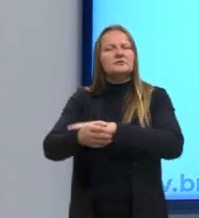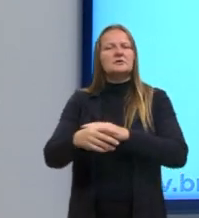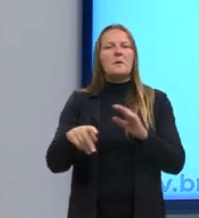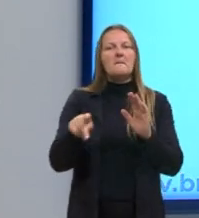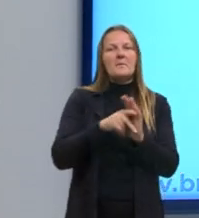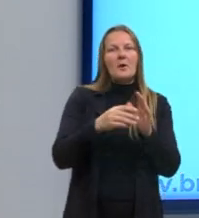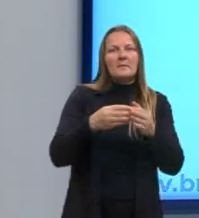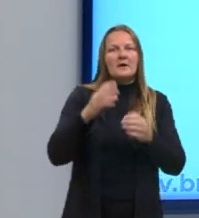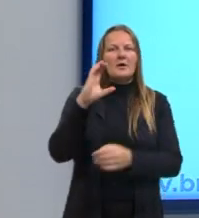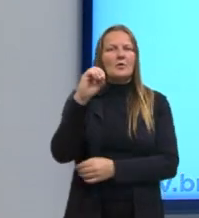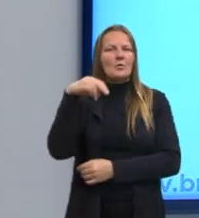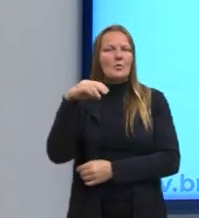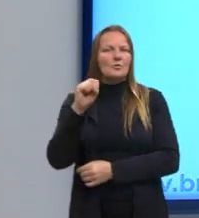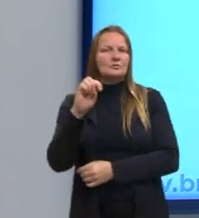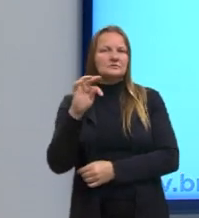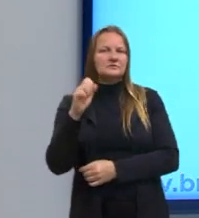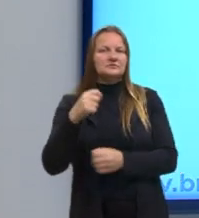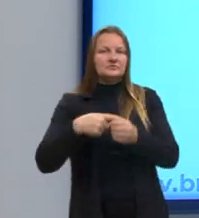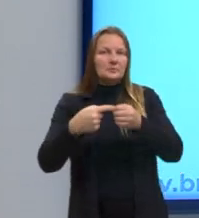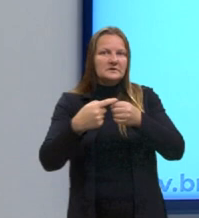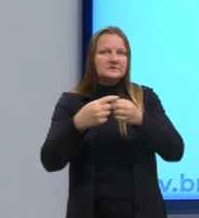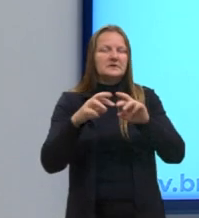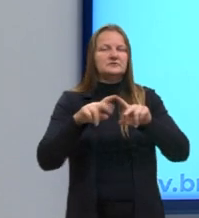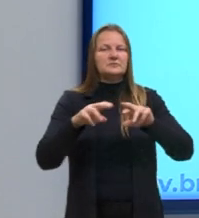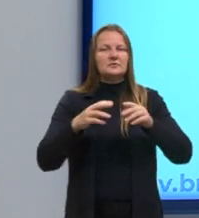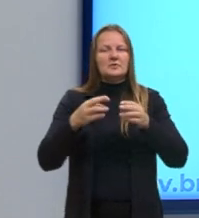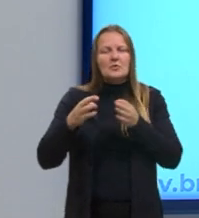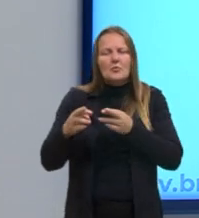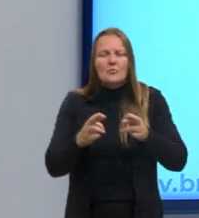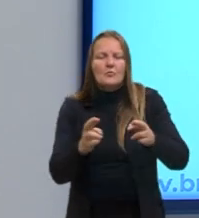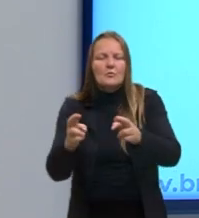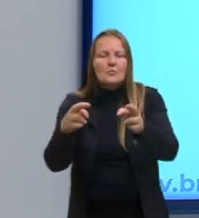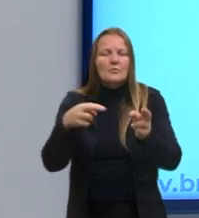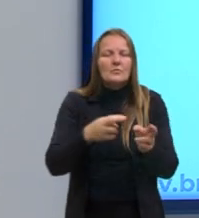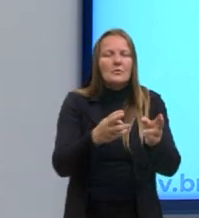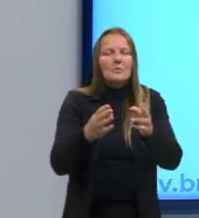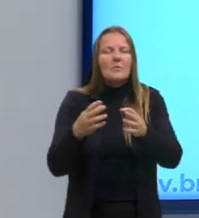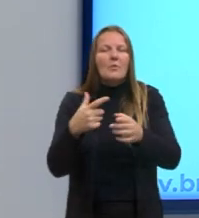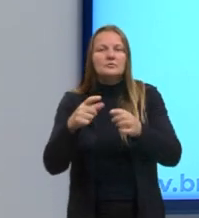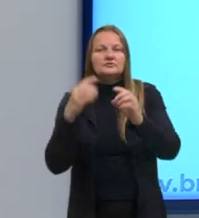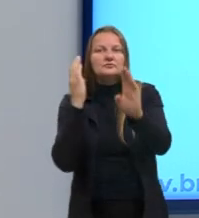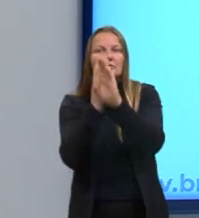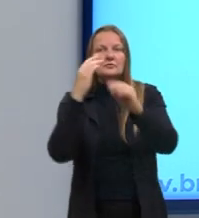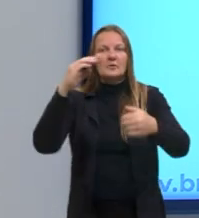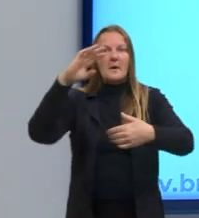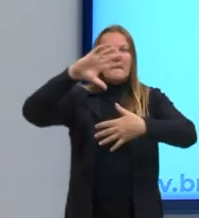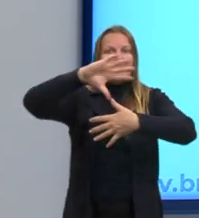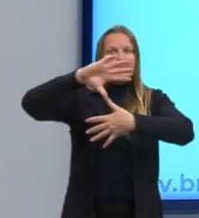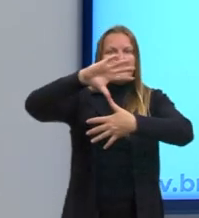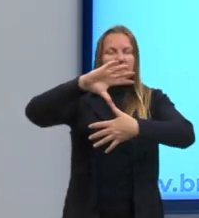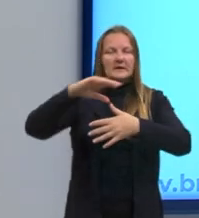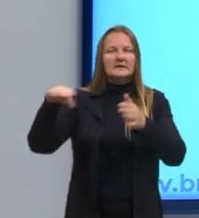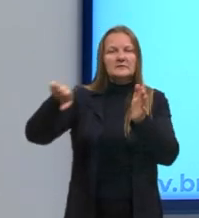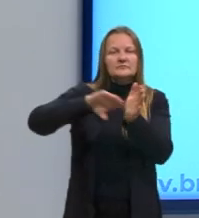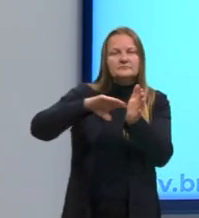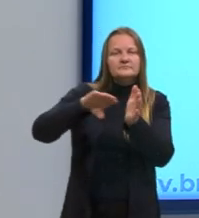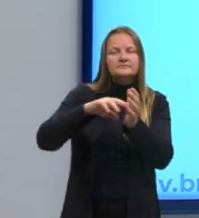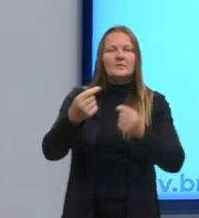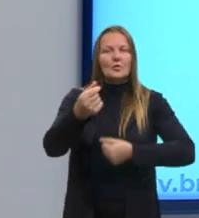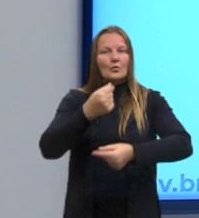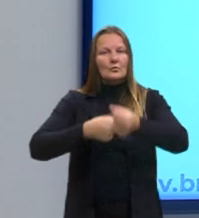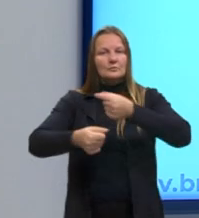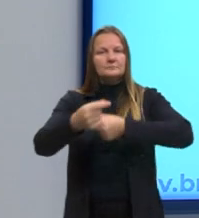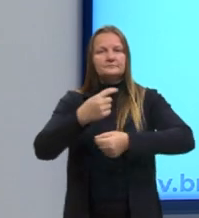Constantinopla, é preciso buscar outras rotas comerciais, aí vai se descobrir a América, etc. E o período